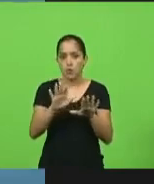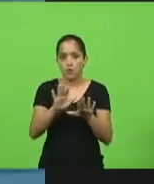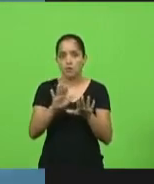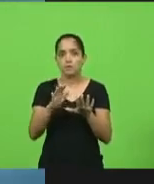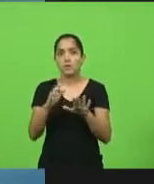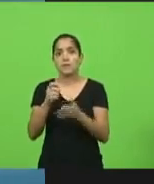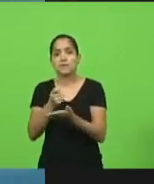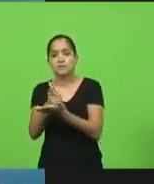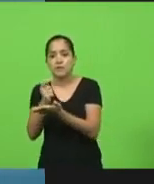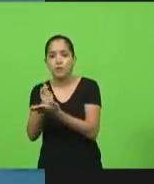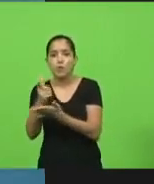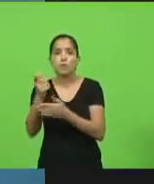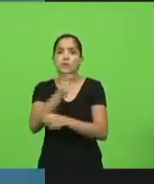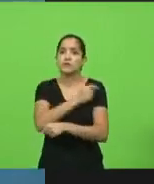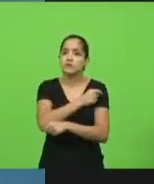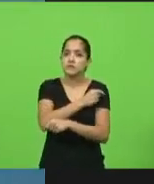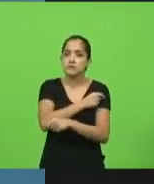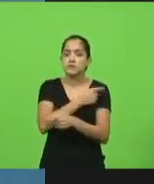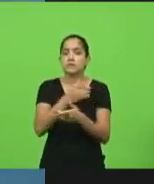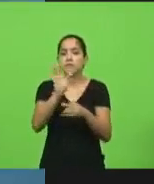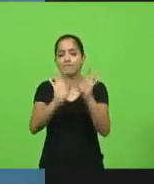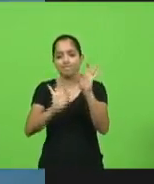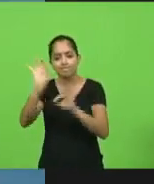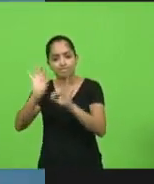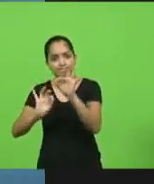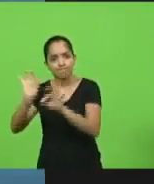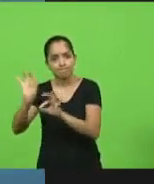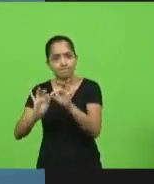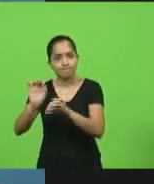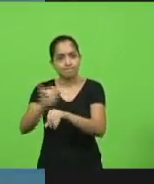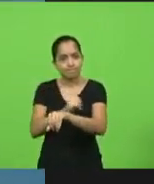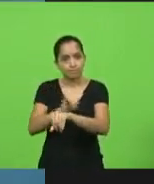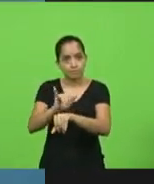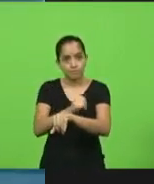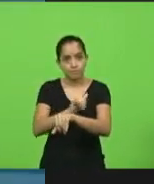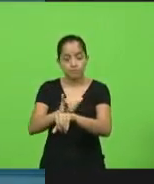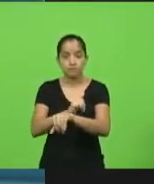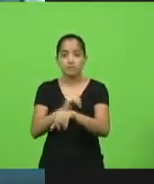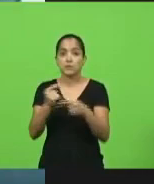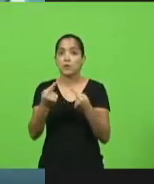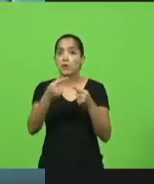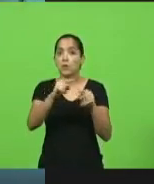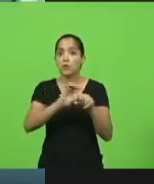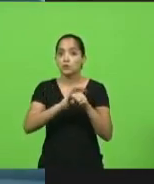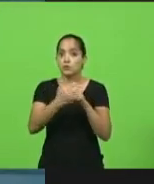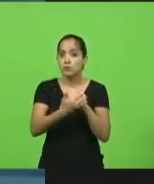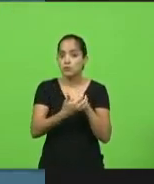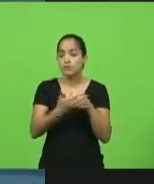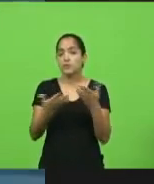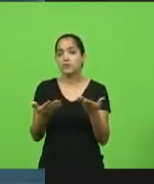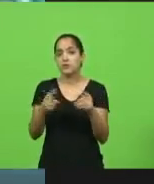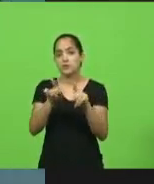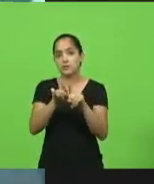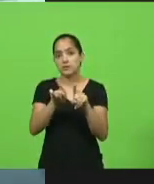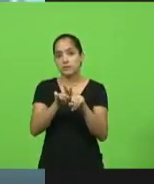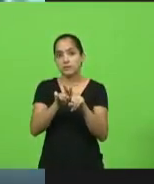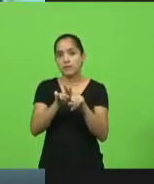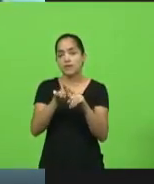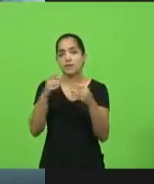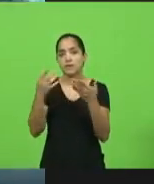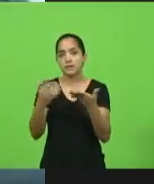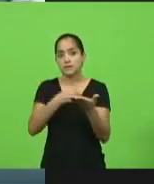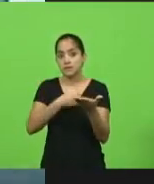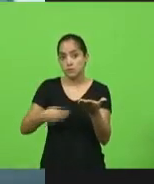de vacinas, para fazer um planejamento estratégico do combate à pandemia, e também, sendo